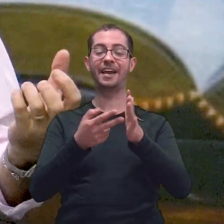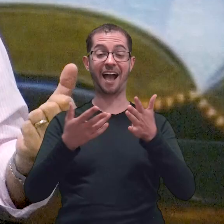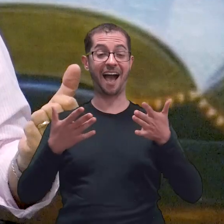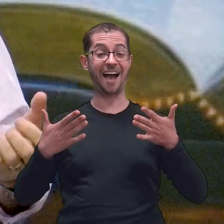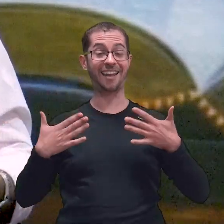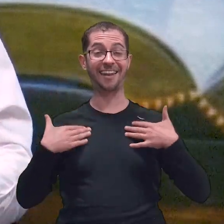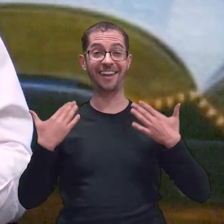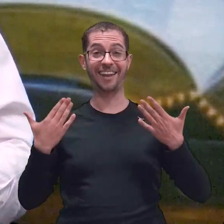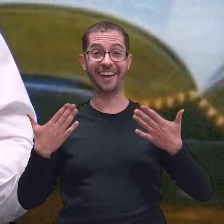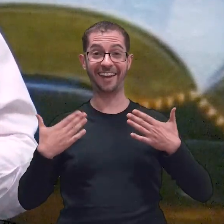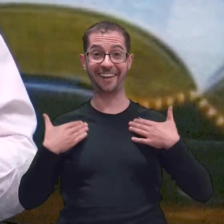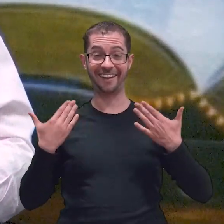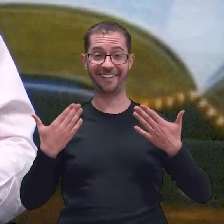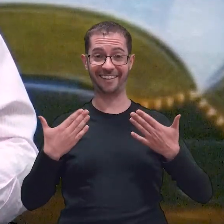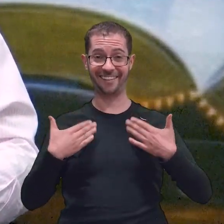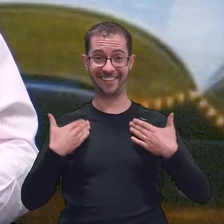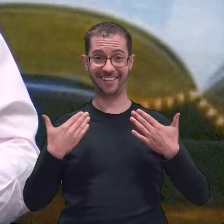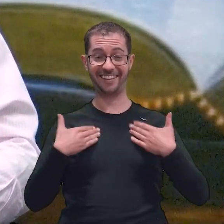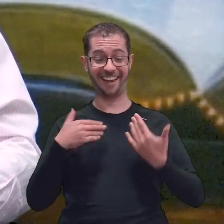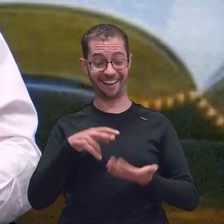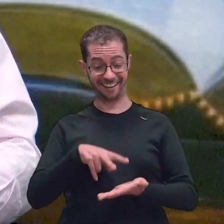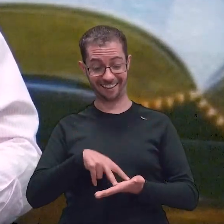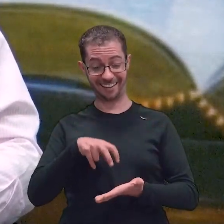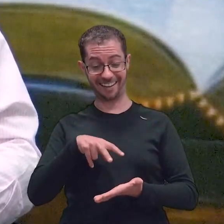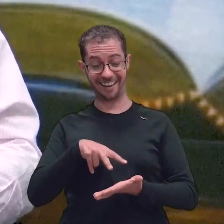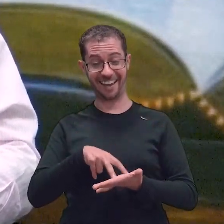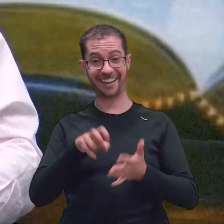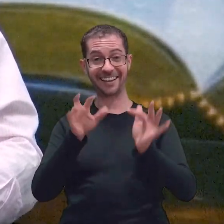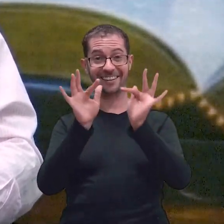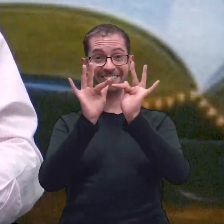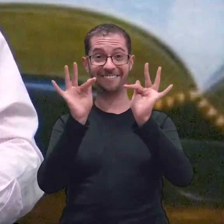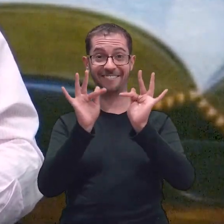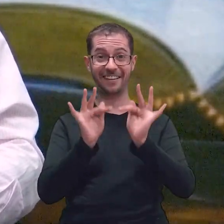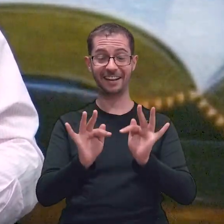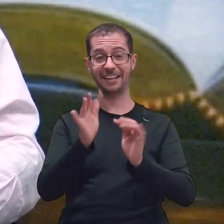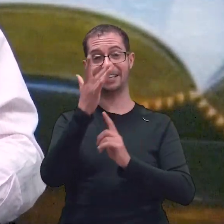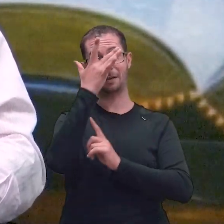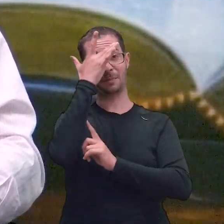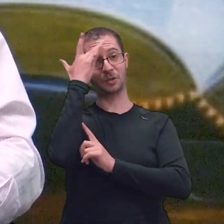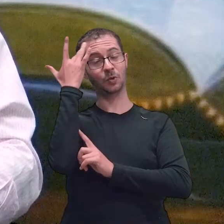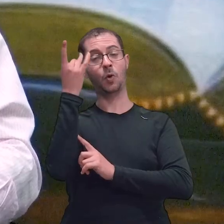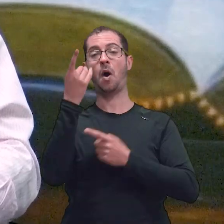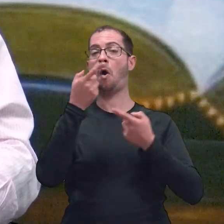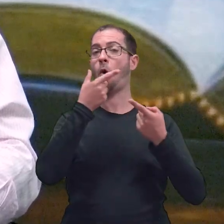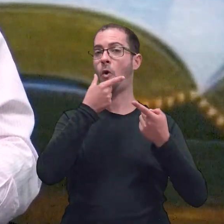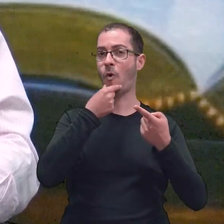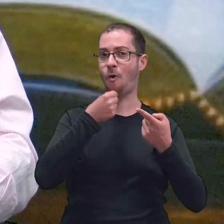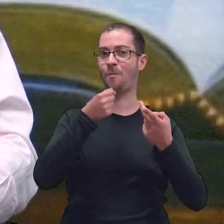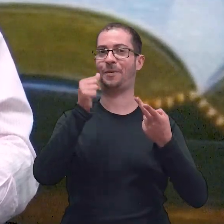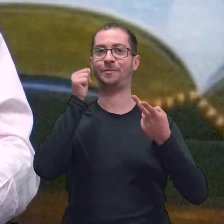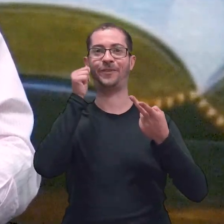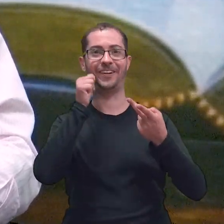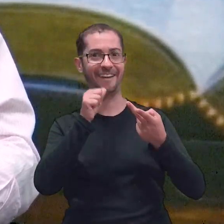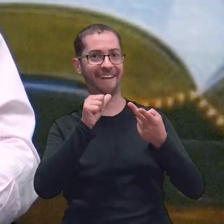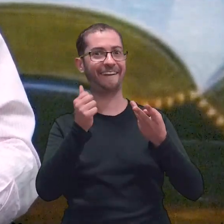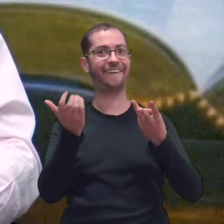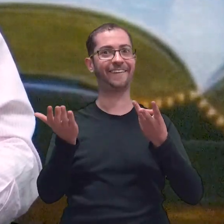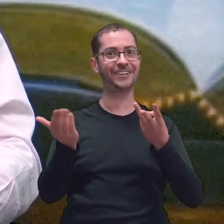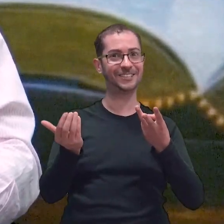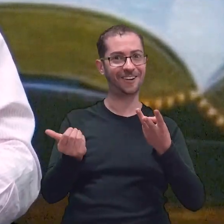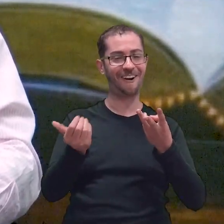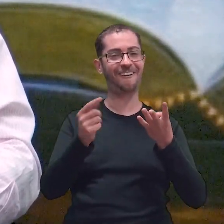feliz. Então, feliz é o homem, feliz é a mulher, feliz é o jovem, feliz é a criança que não